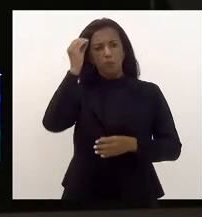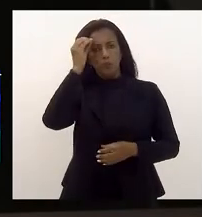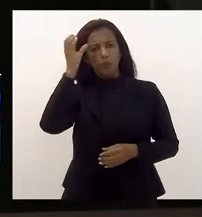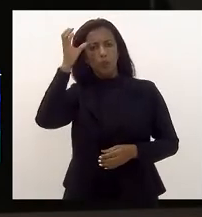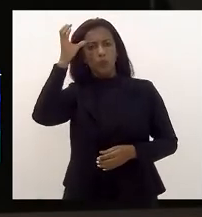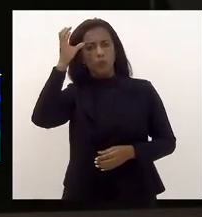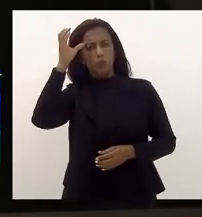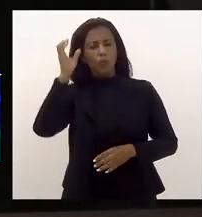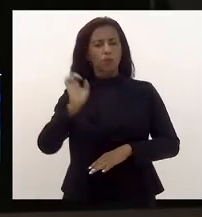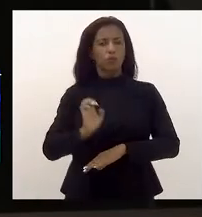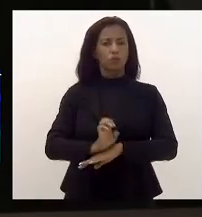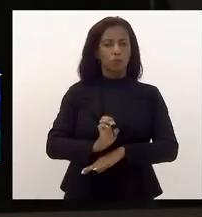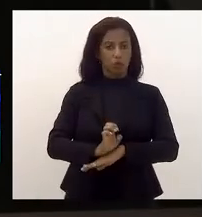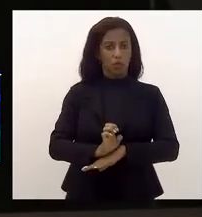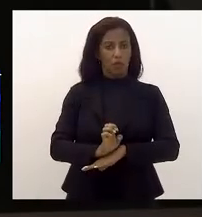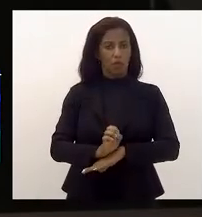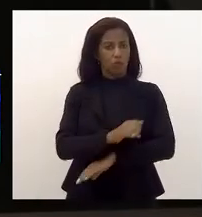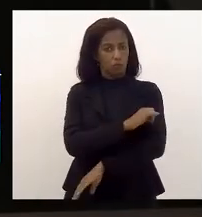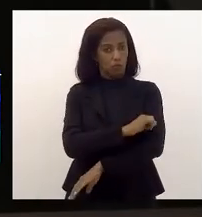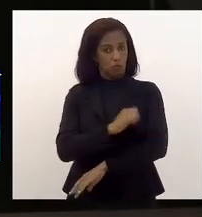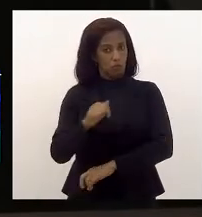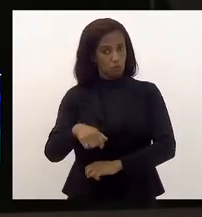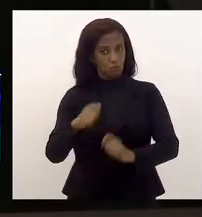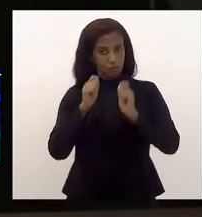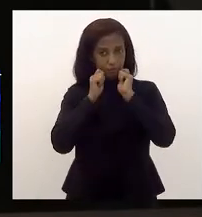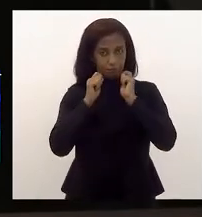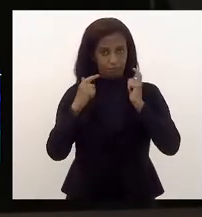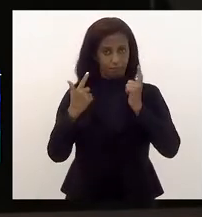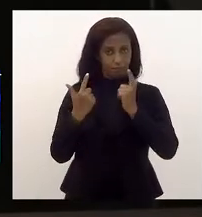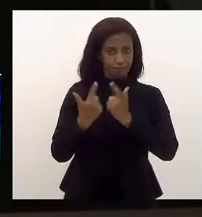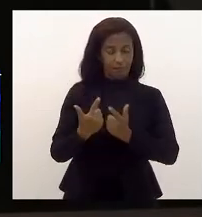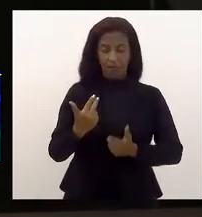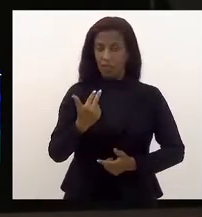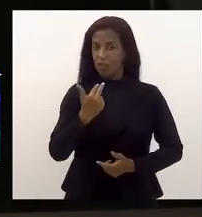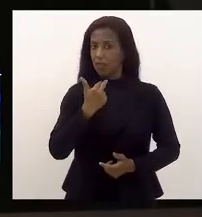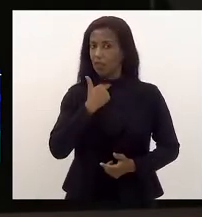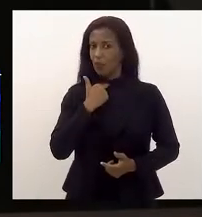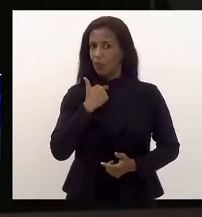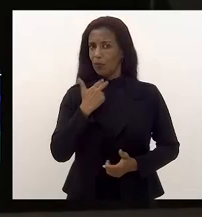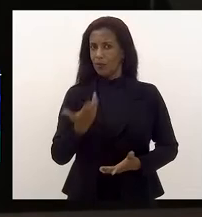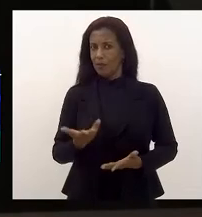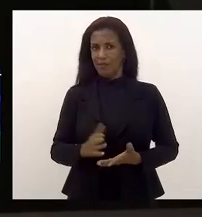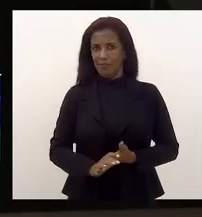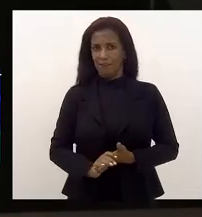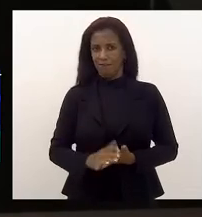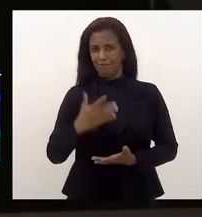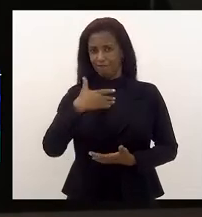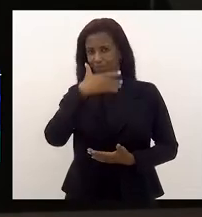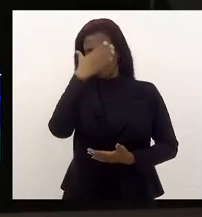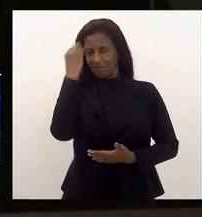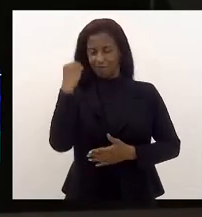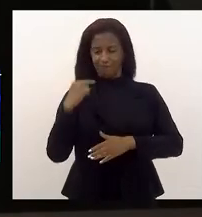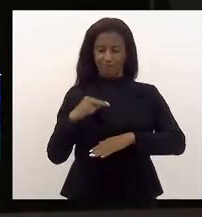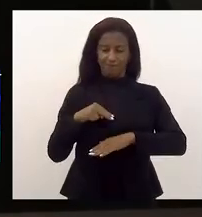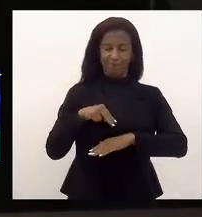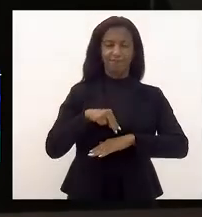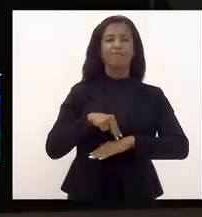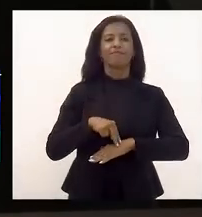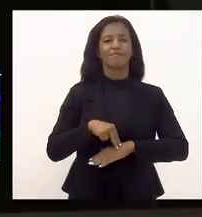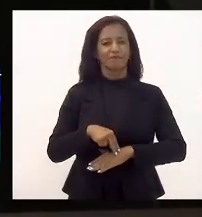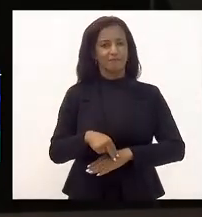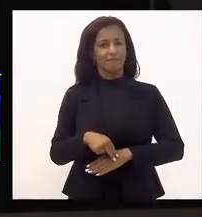Legislativa do Estado do Rio de Janeiro, não poderia de ocupar esse espaço